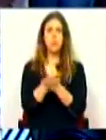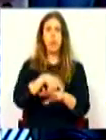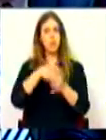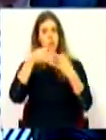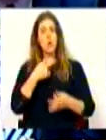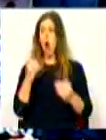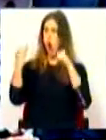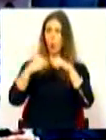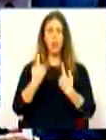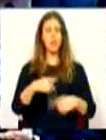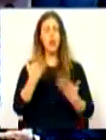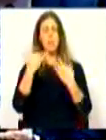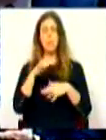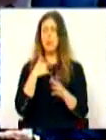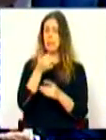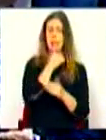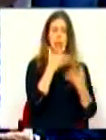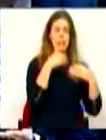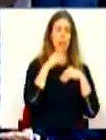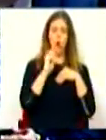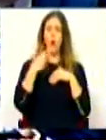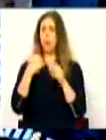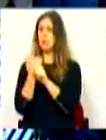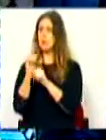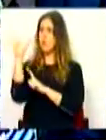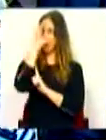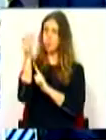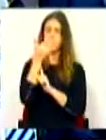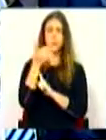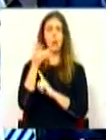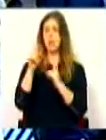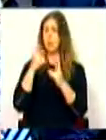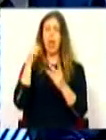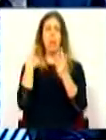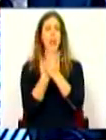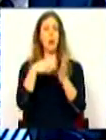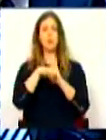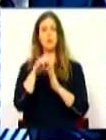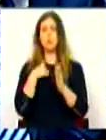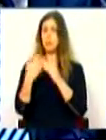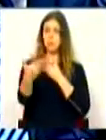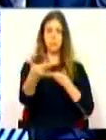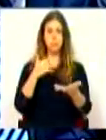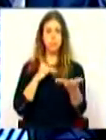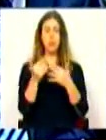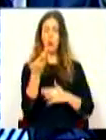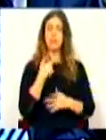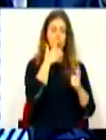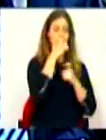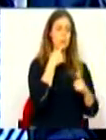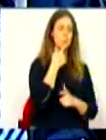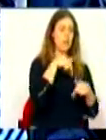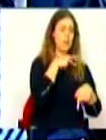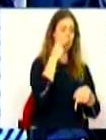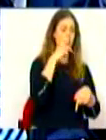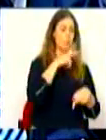tempo útil um acordo, mas quer as medidas adotadas quer quanto aos serviços consulares, quer para garantir em condições de reciprocidade os direitos dos cidadãos britânicos